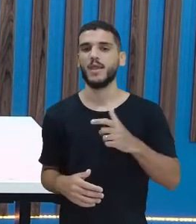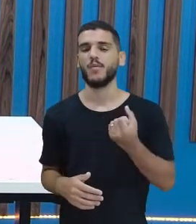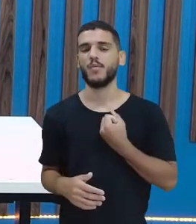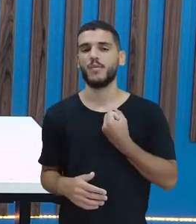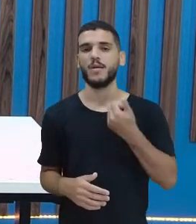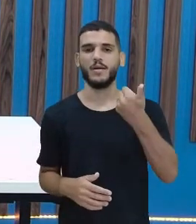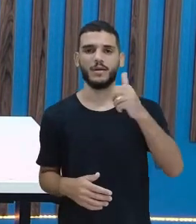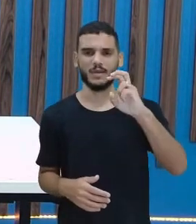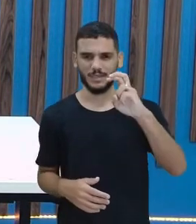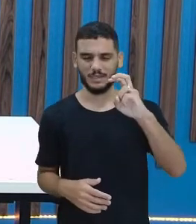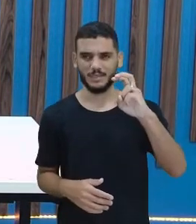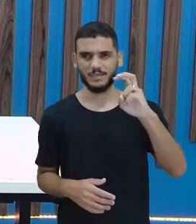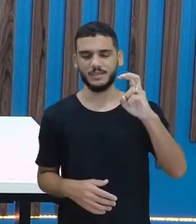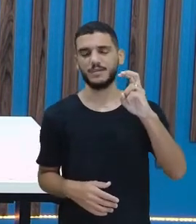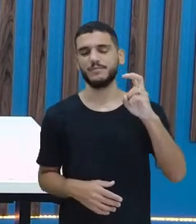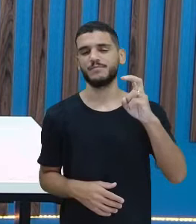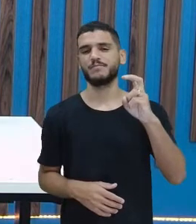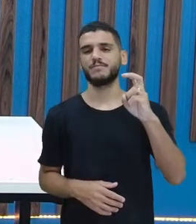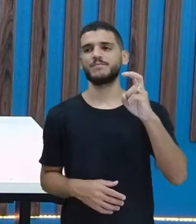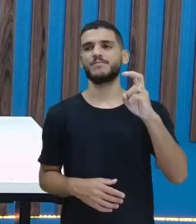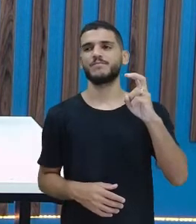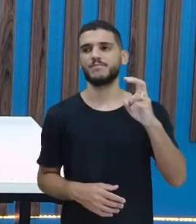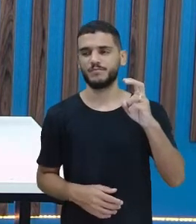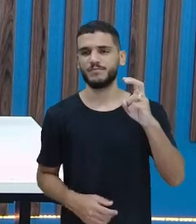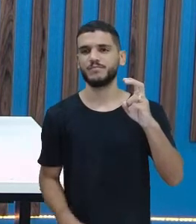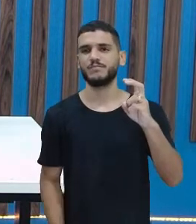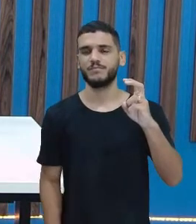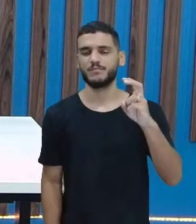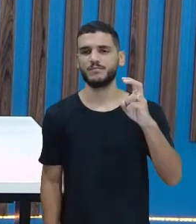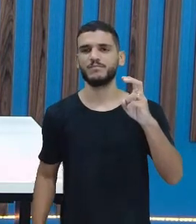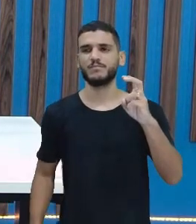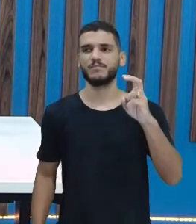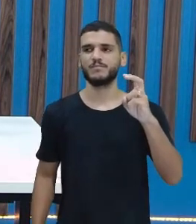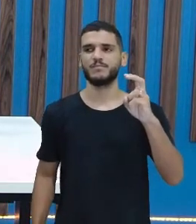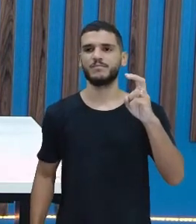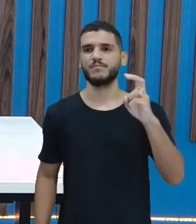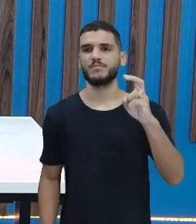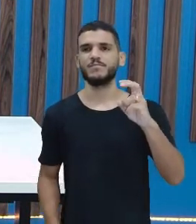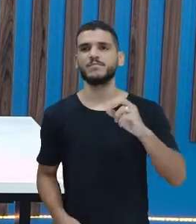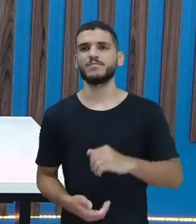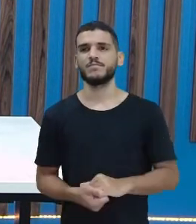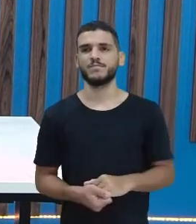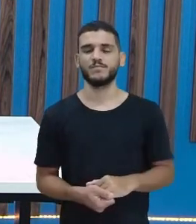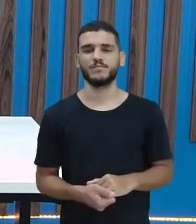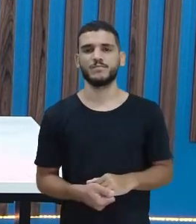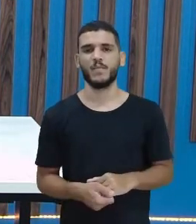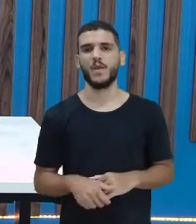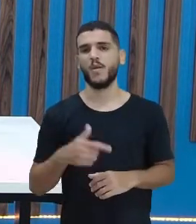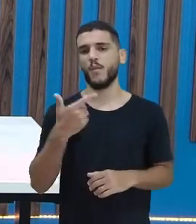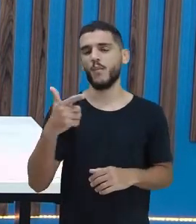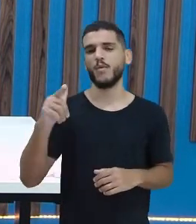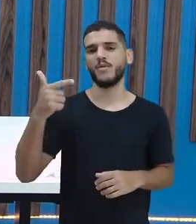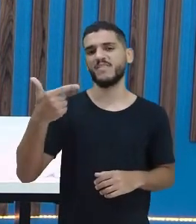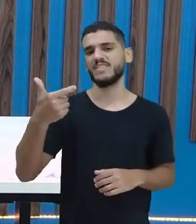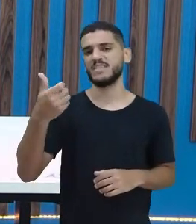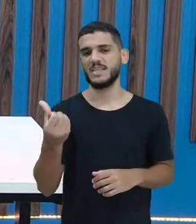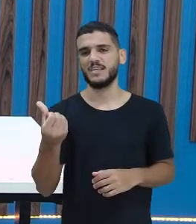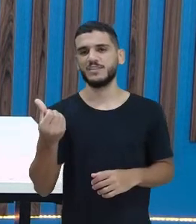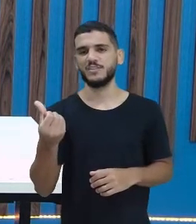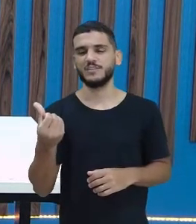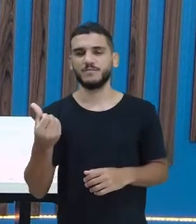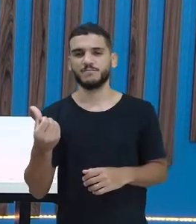unidades e 1 dezena. Aí formou o número 15, certo? E qual é o outro número?